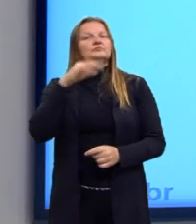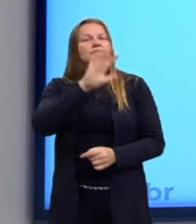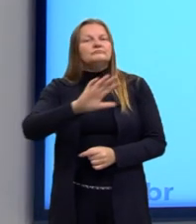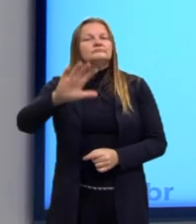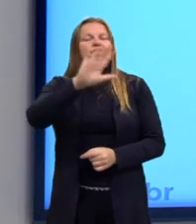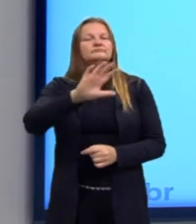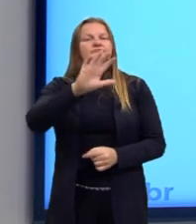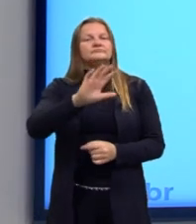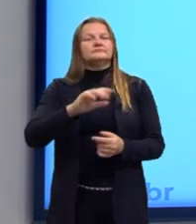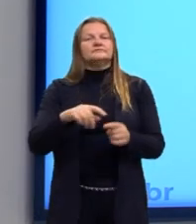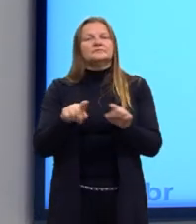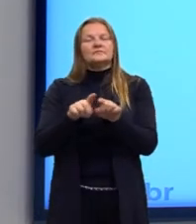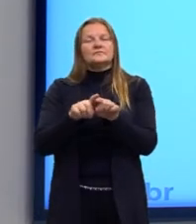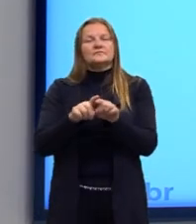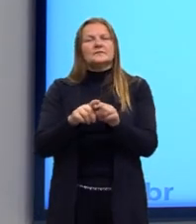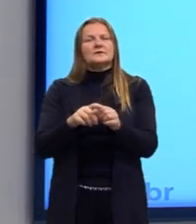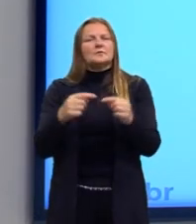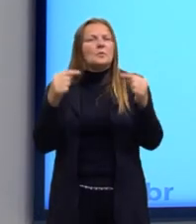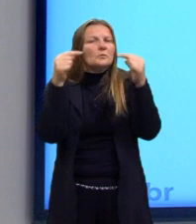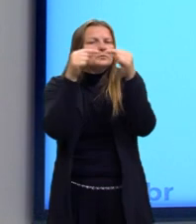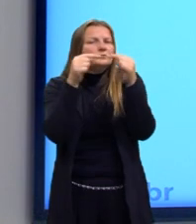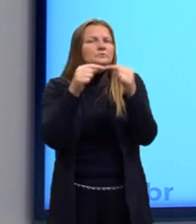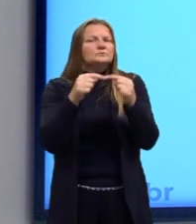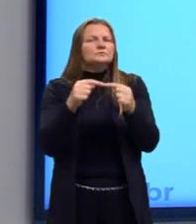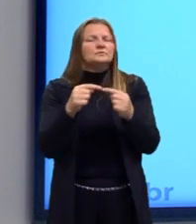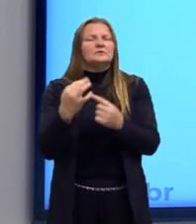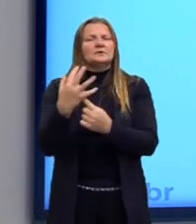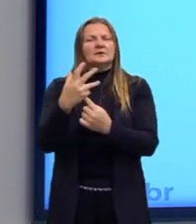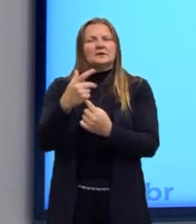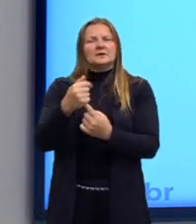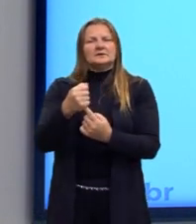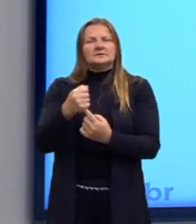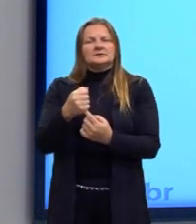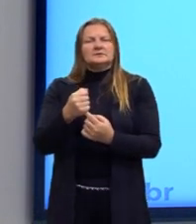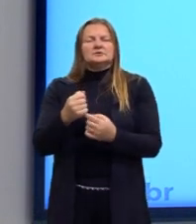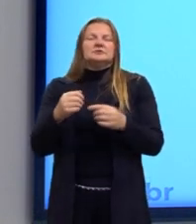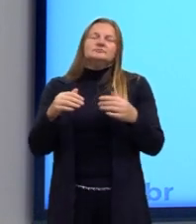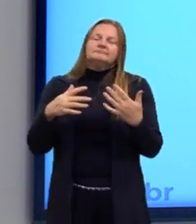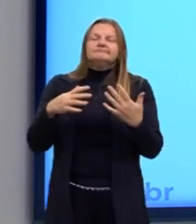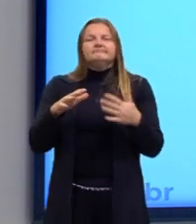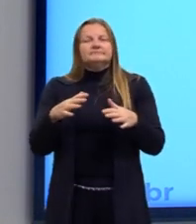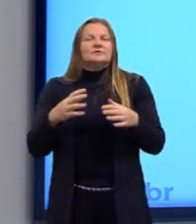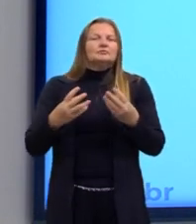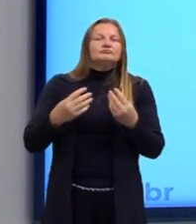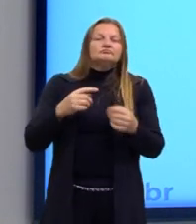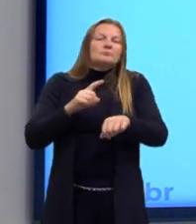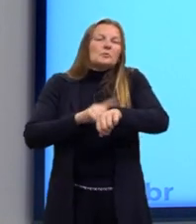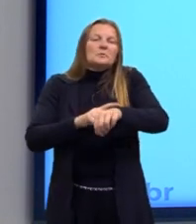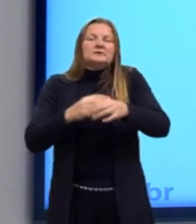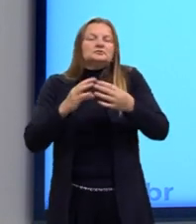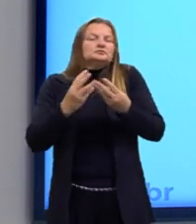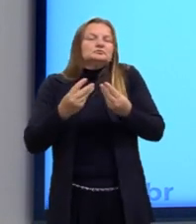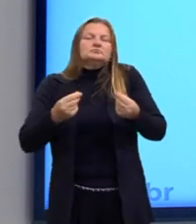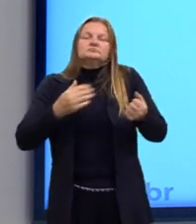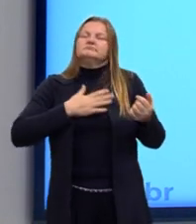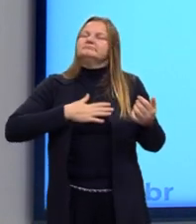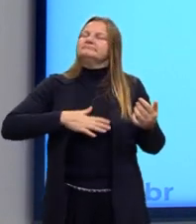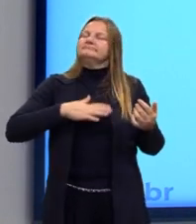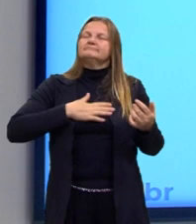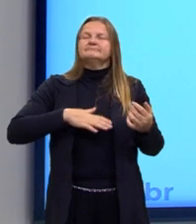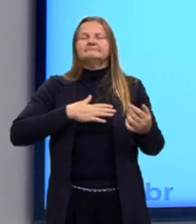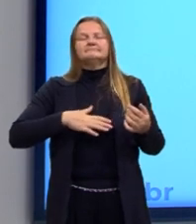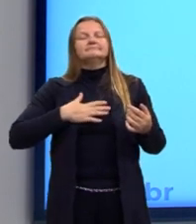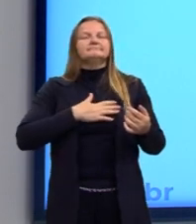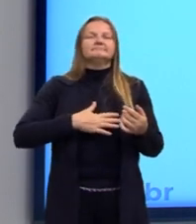aquela que busca algum fim. Porque a arte também pode ser isso. Além de entretenimento, ela tem essa função social, tem essa função crítica.